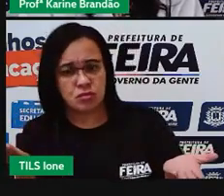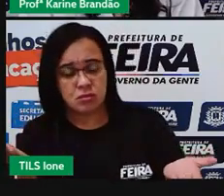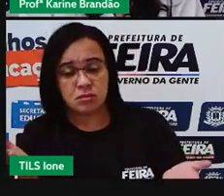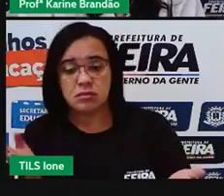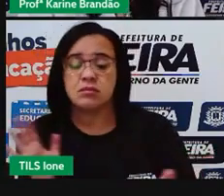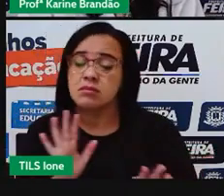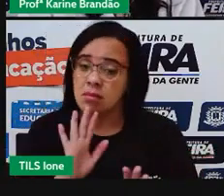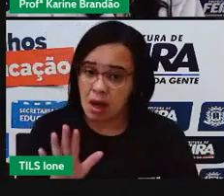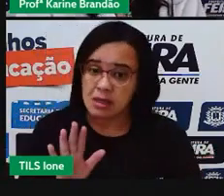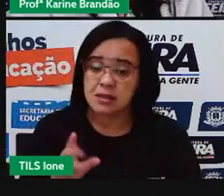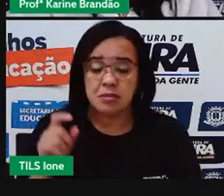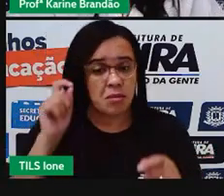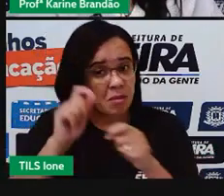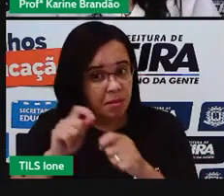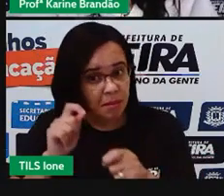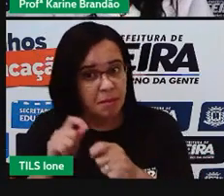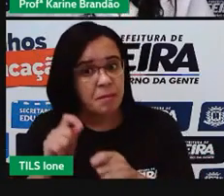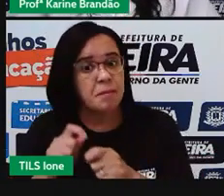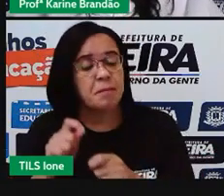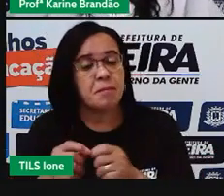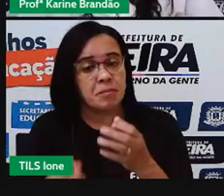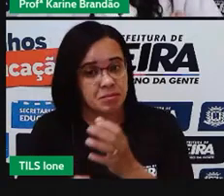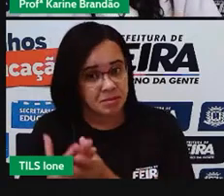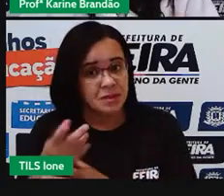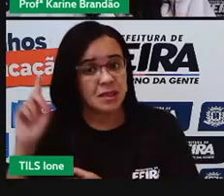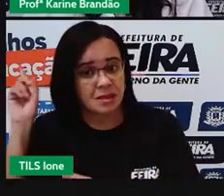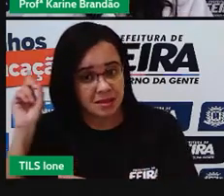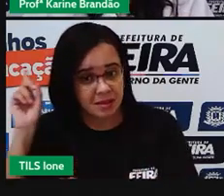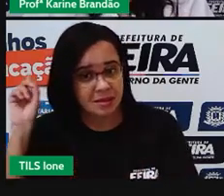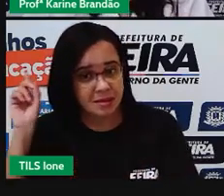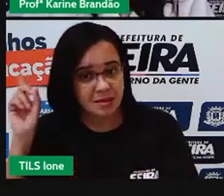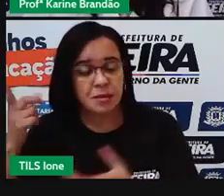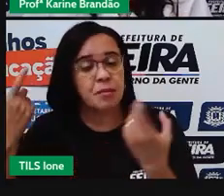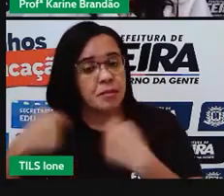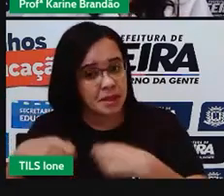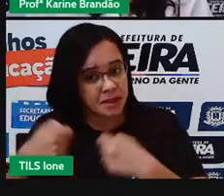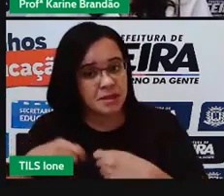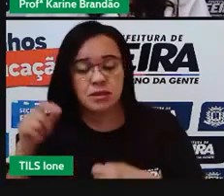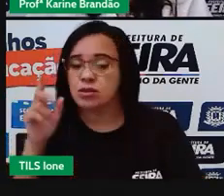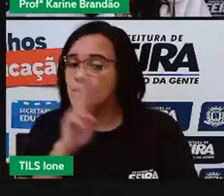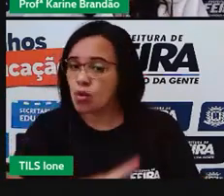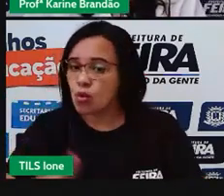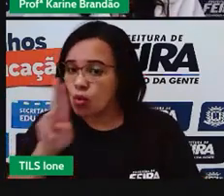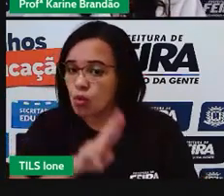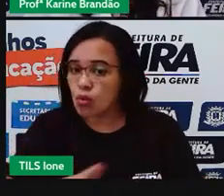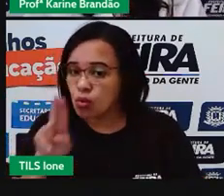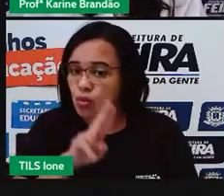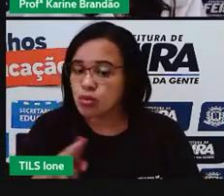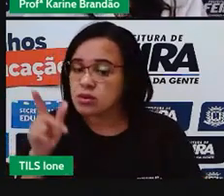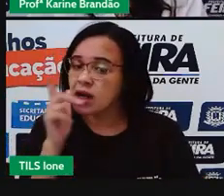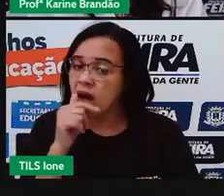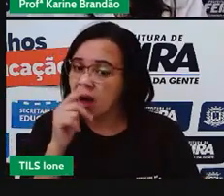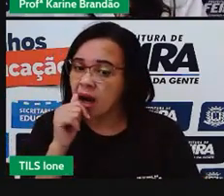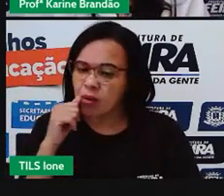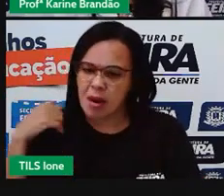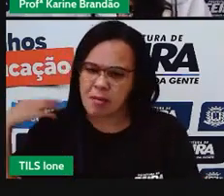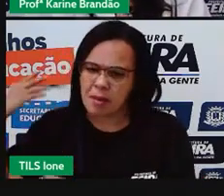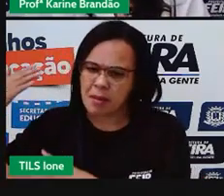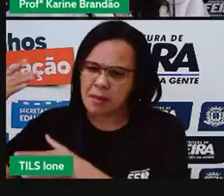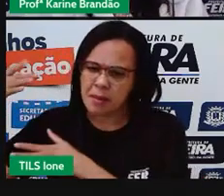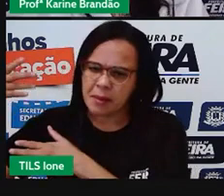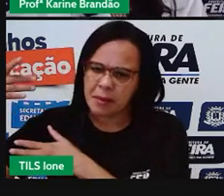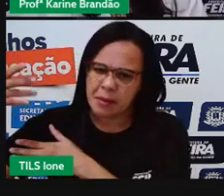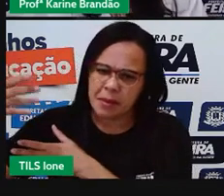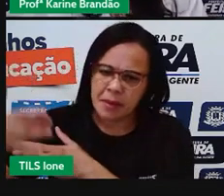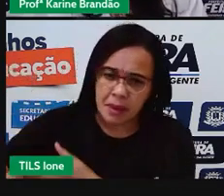ovo. Mas, toda a produção, né, para até esse ovo chegar nas nossas casas e